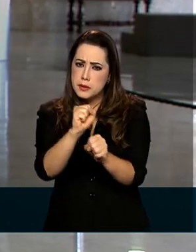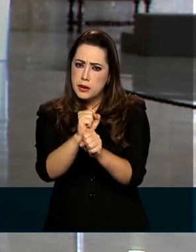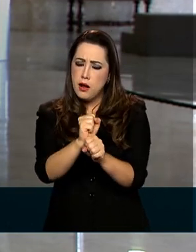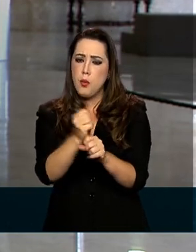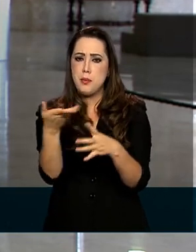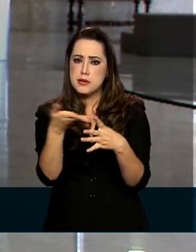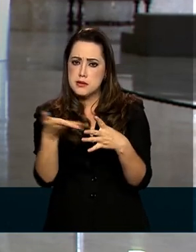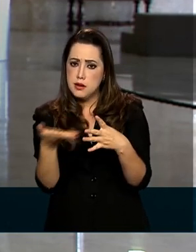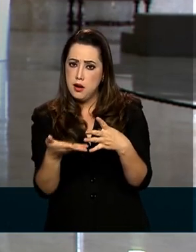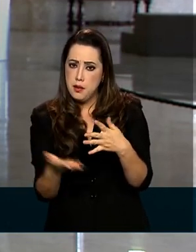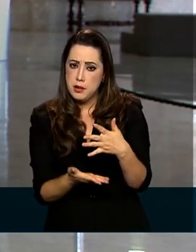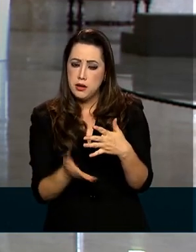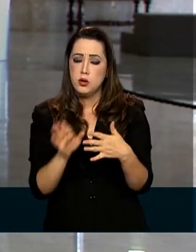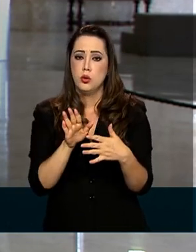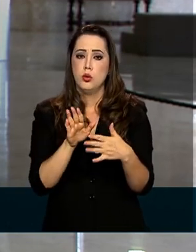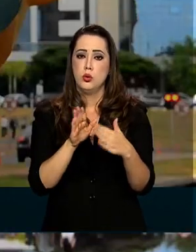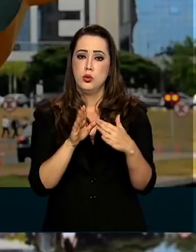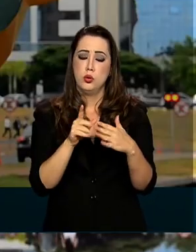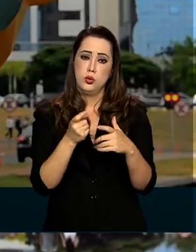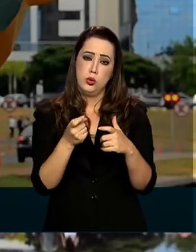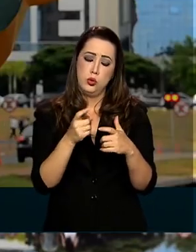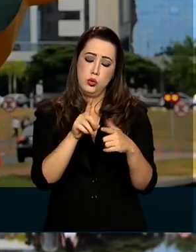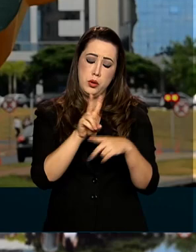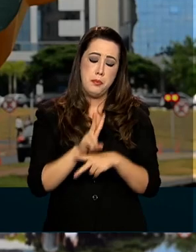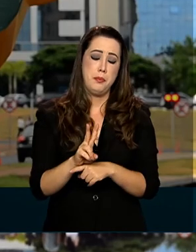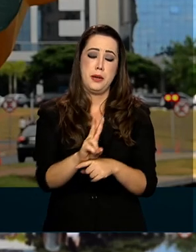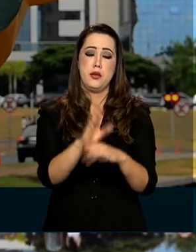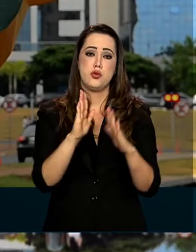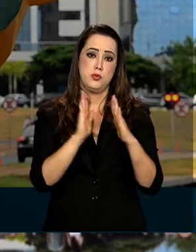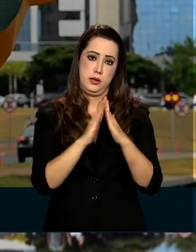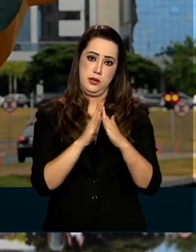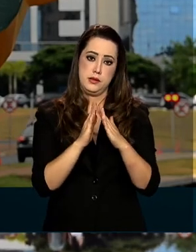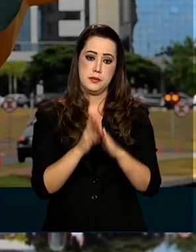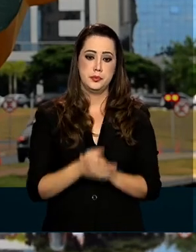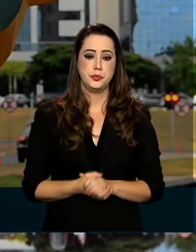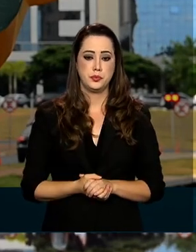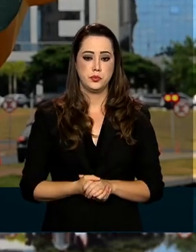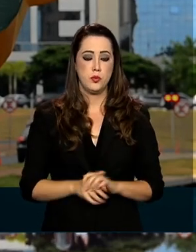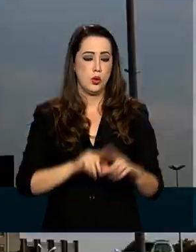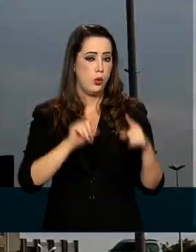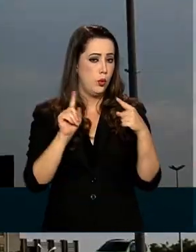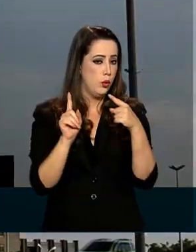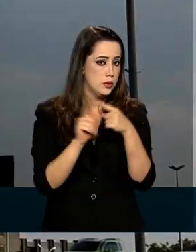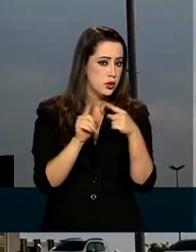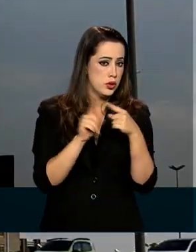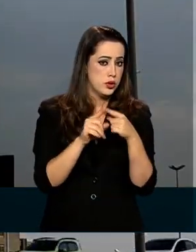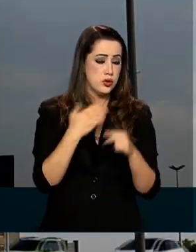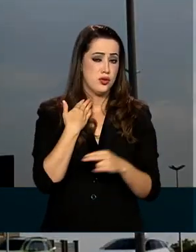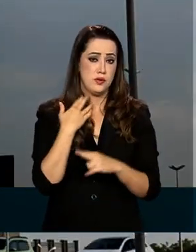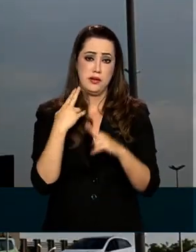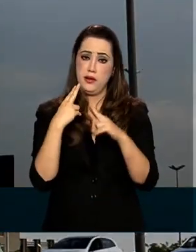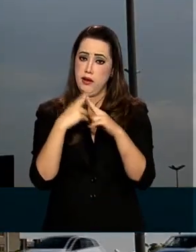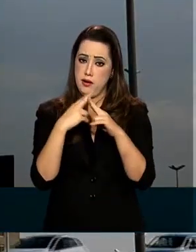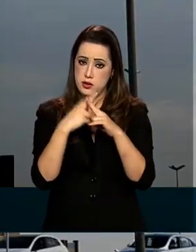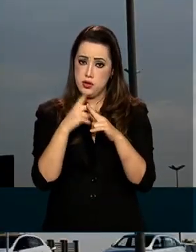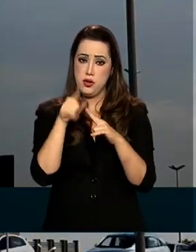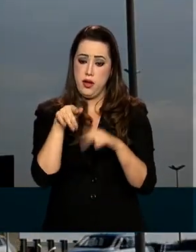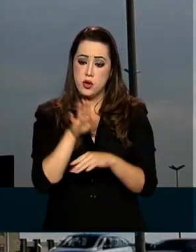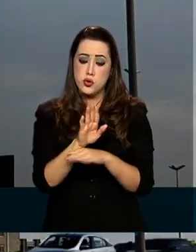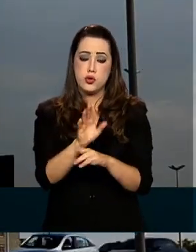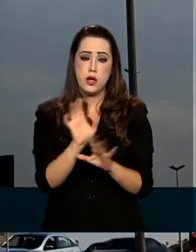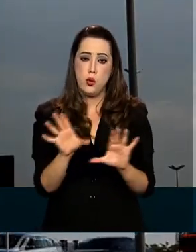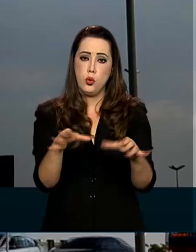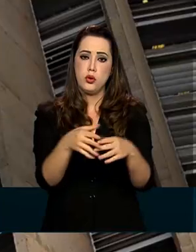pagamentos do crédito imobiliário. Voltada para atender a área social nos últimos meses, a Caixa